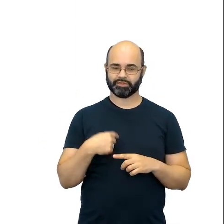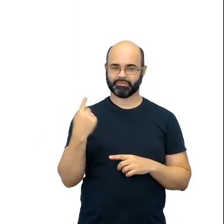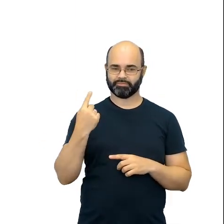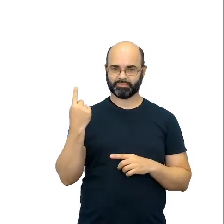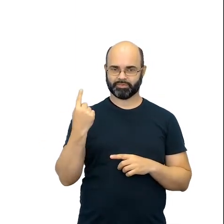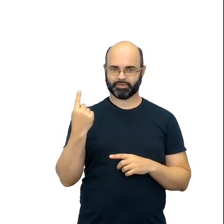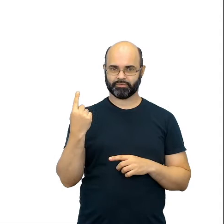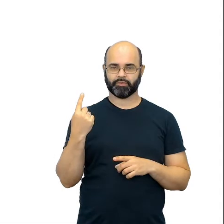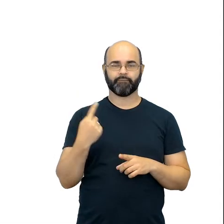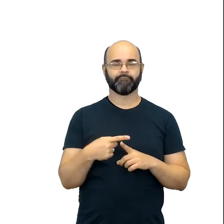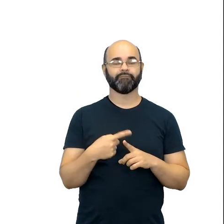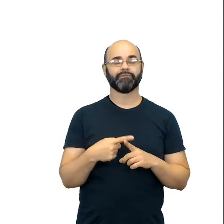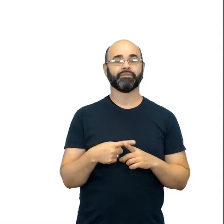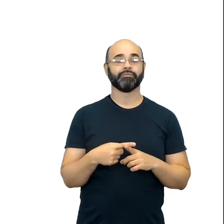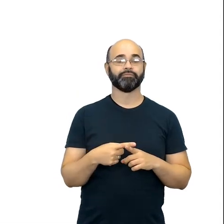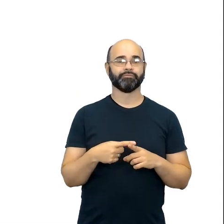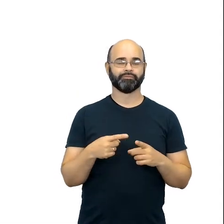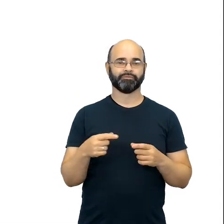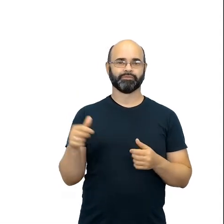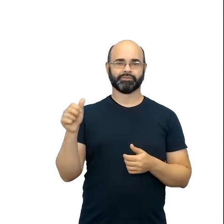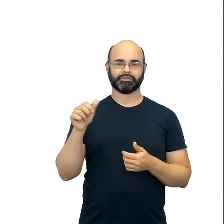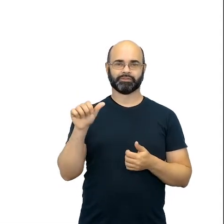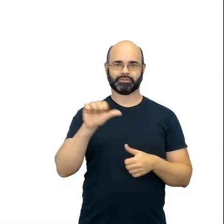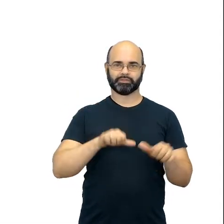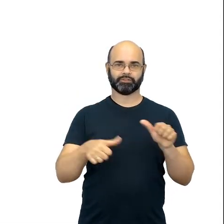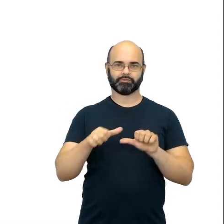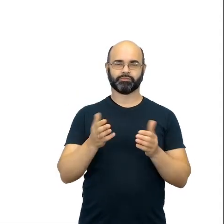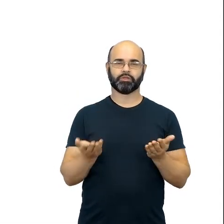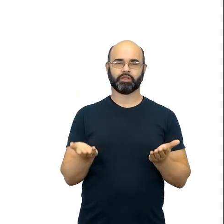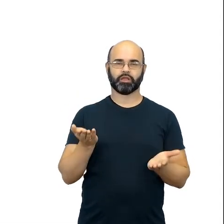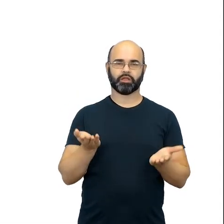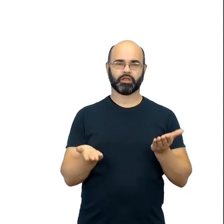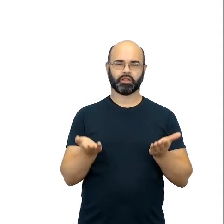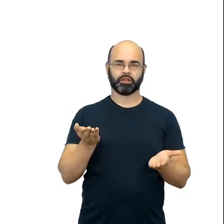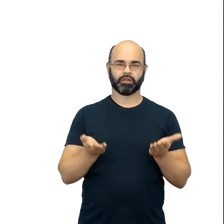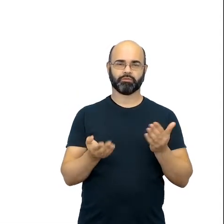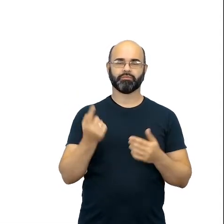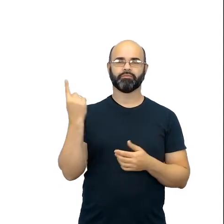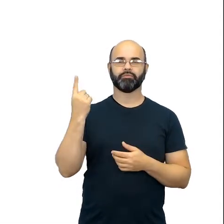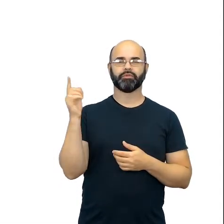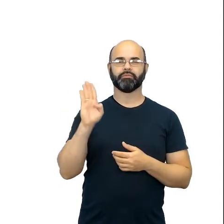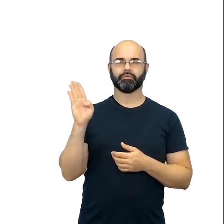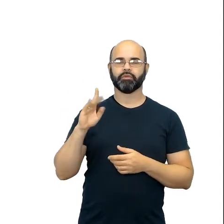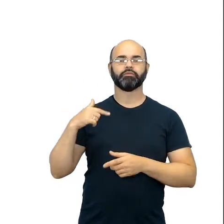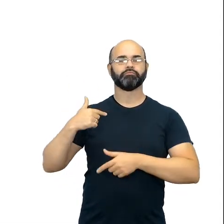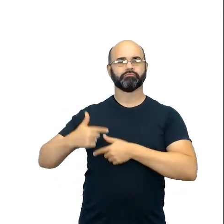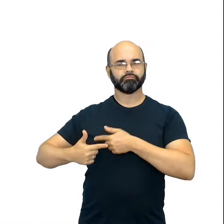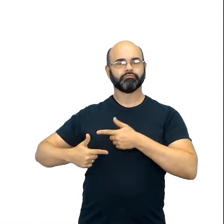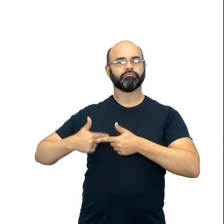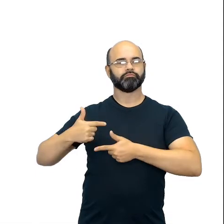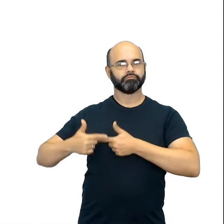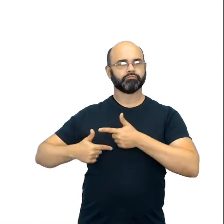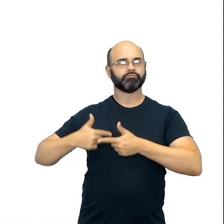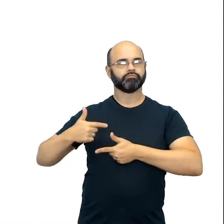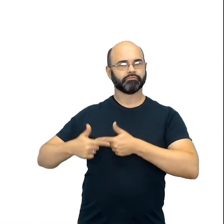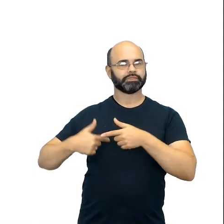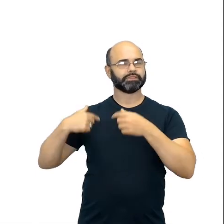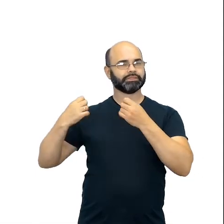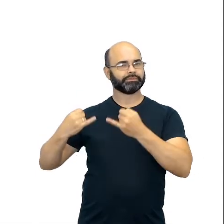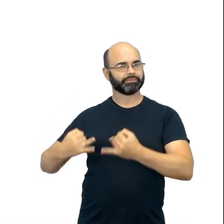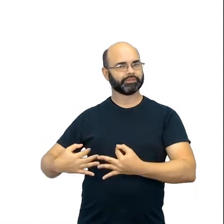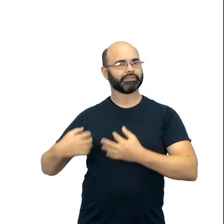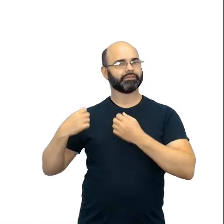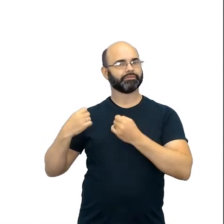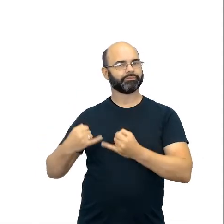Porque ele resume o equilíbrio químico, eu estou vindo desde o primeiro bimestre trabalhando. Ele